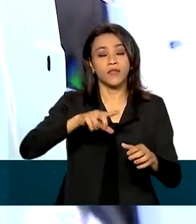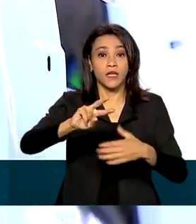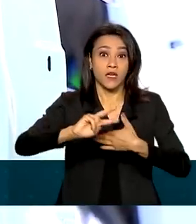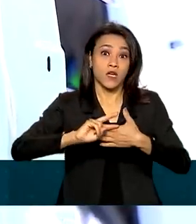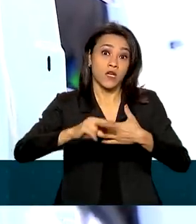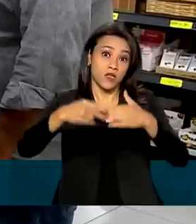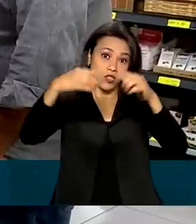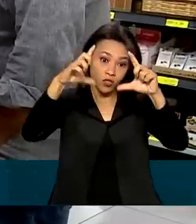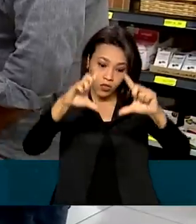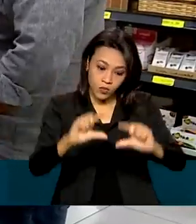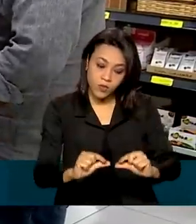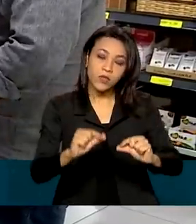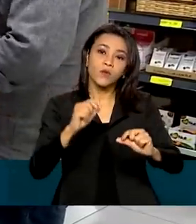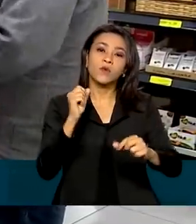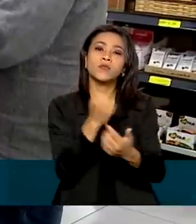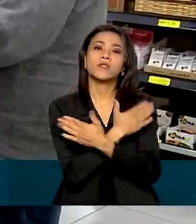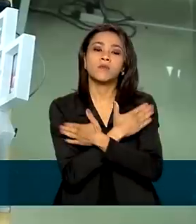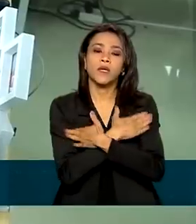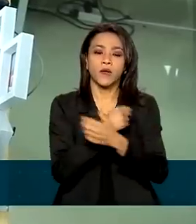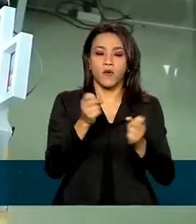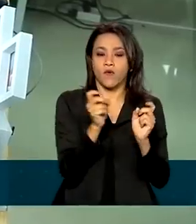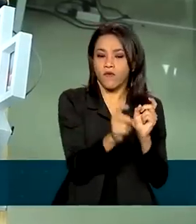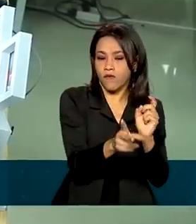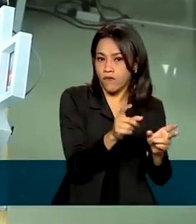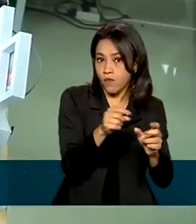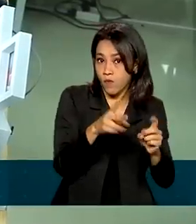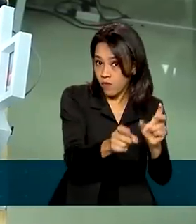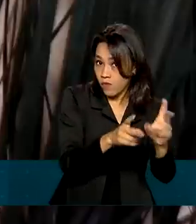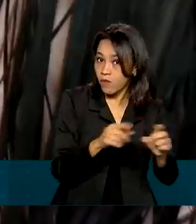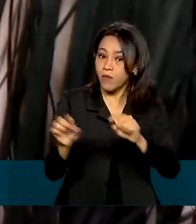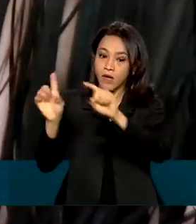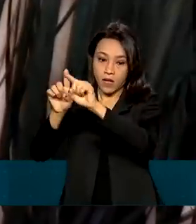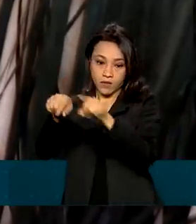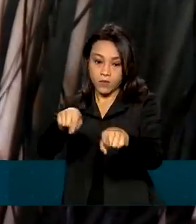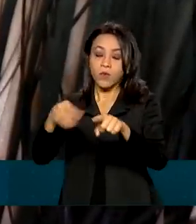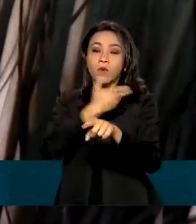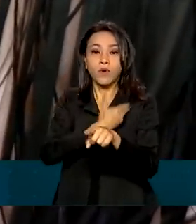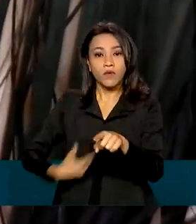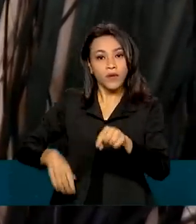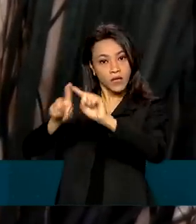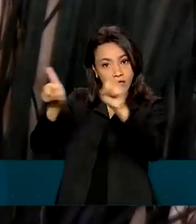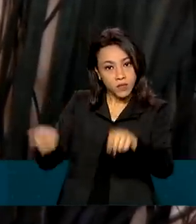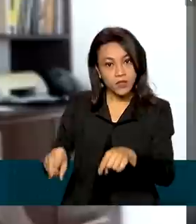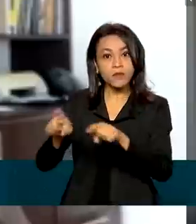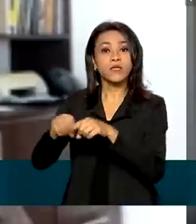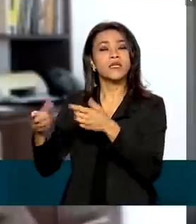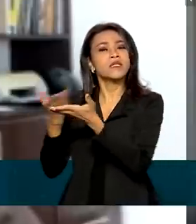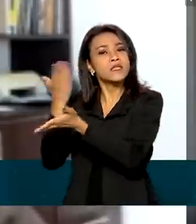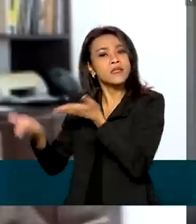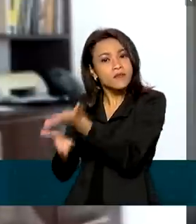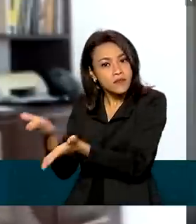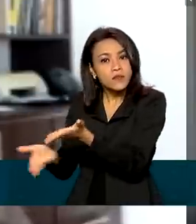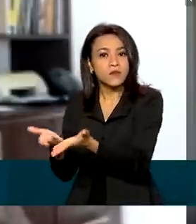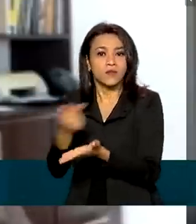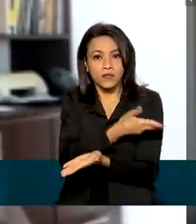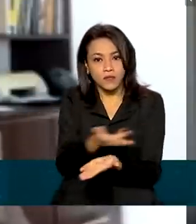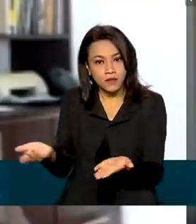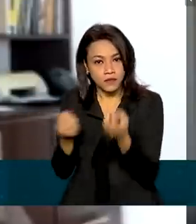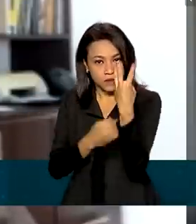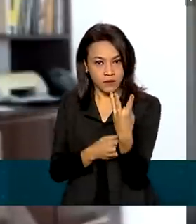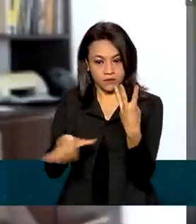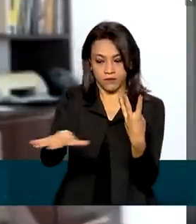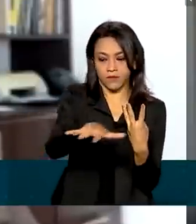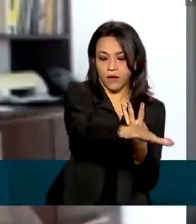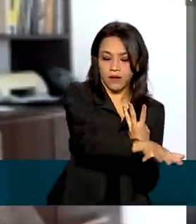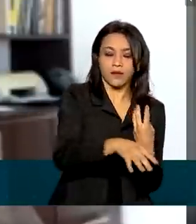em agosto no país foram o comércio, a administração pública e o setor de serviços. A retomada normal da economia